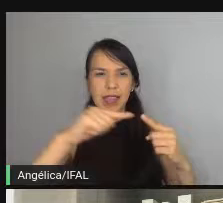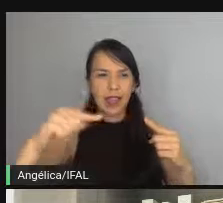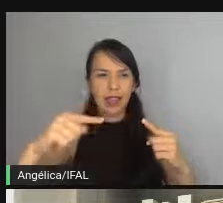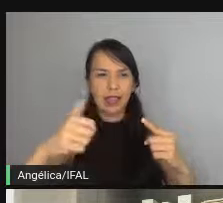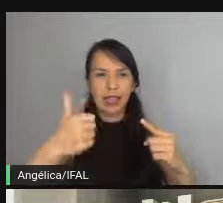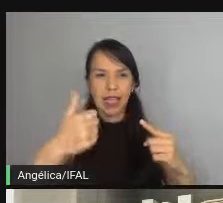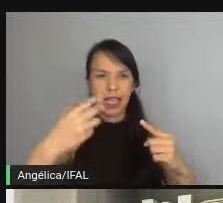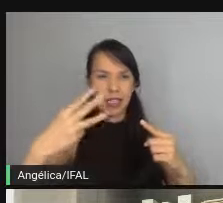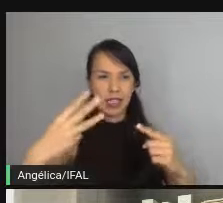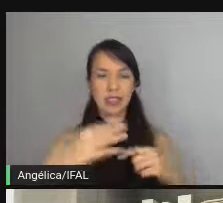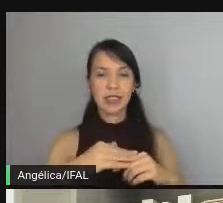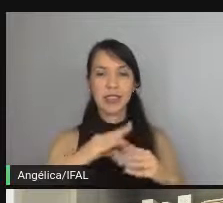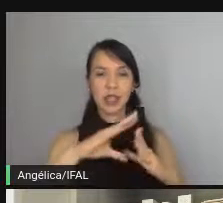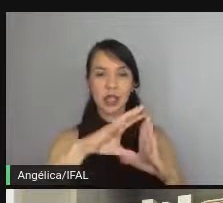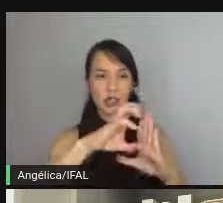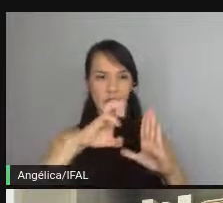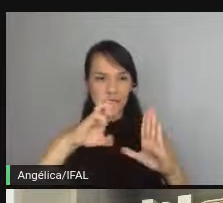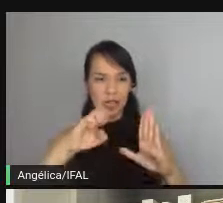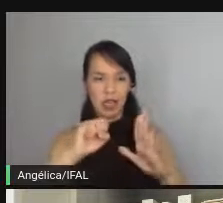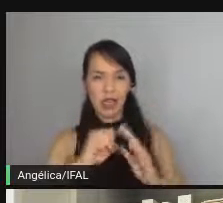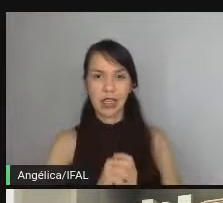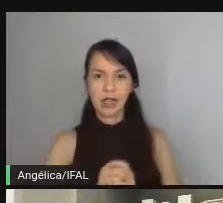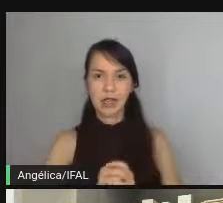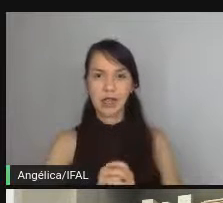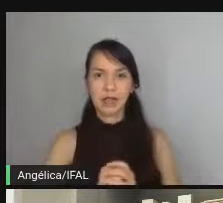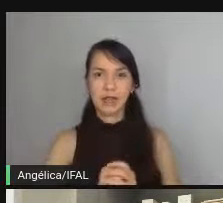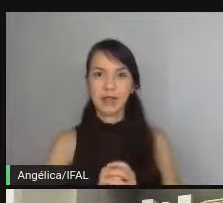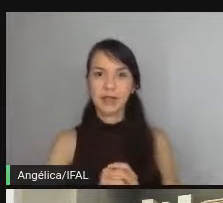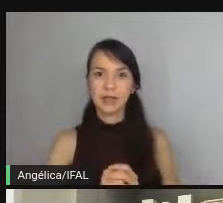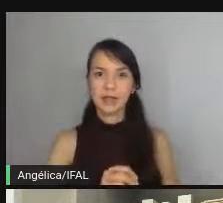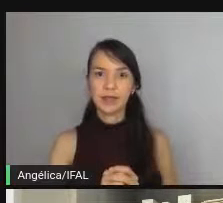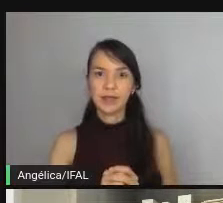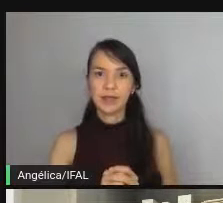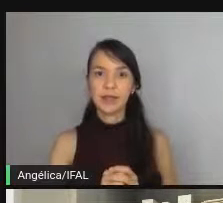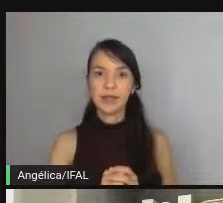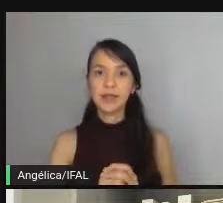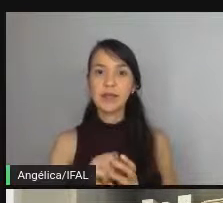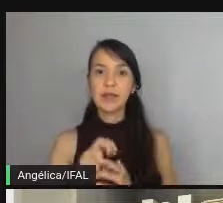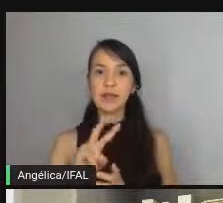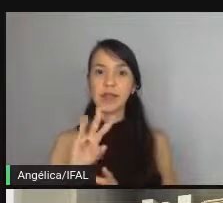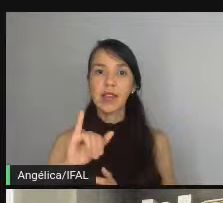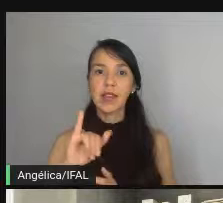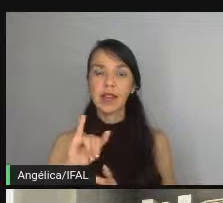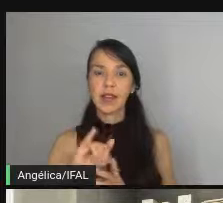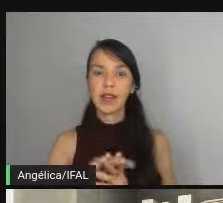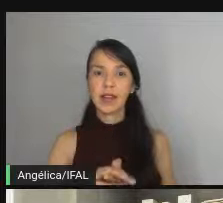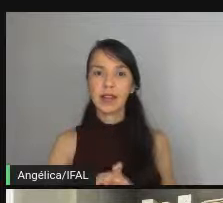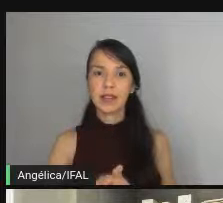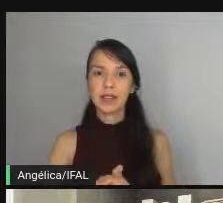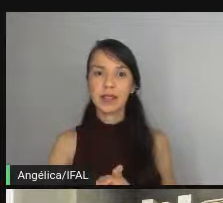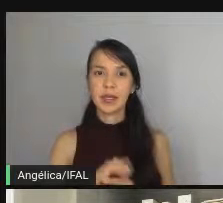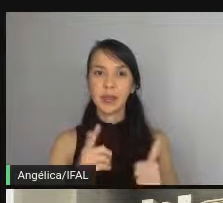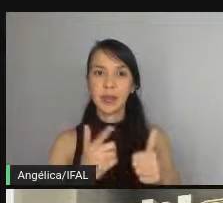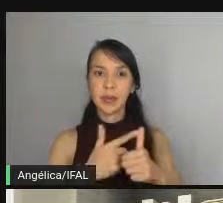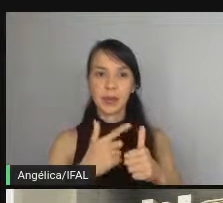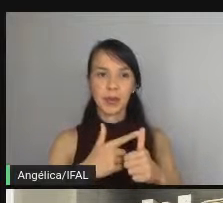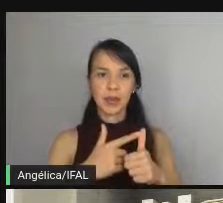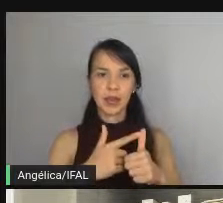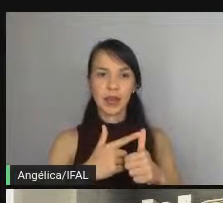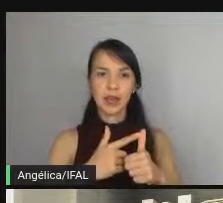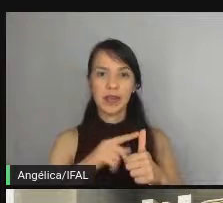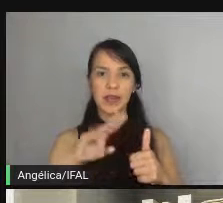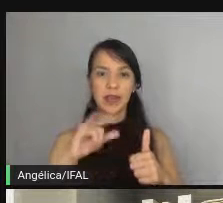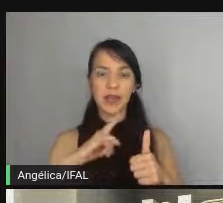então vamos extrair o resultado do que foi gravado aqui vai ser primeiro a gente tem que ter o